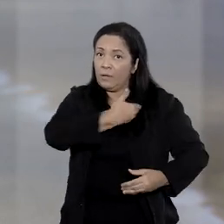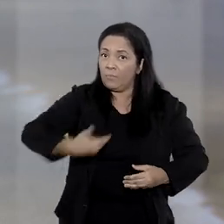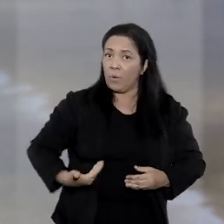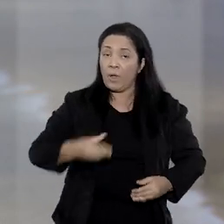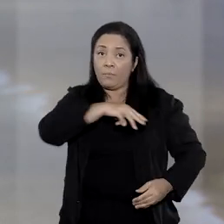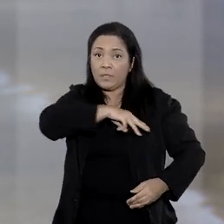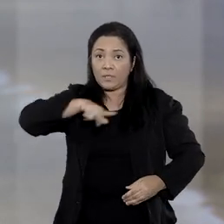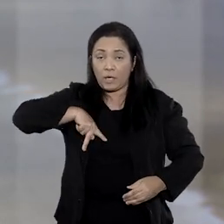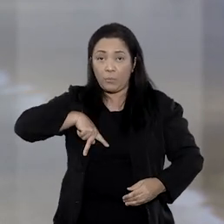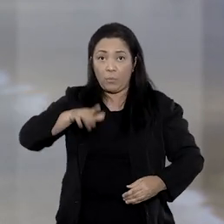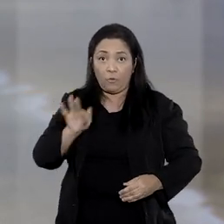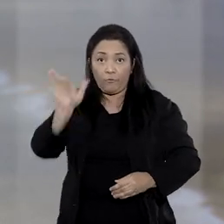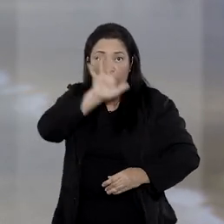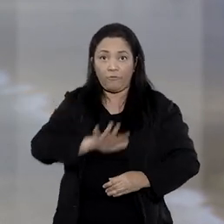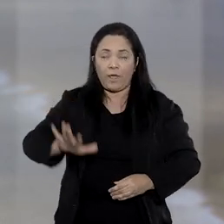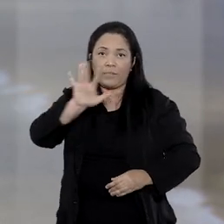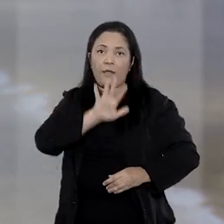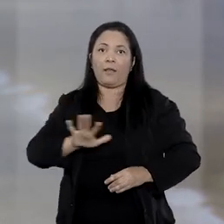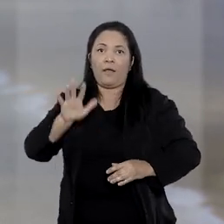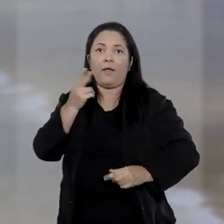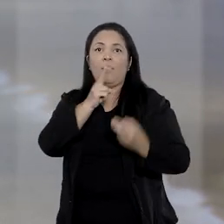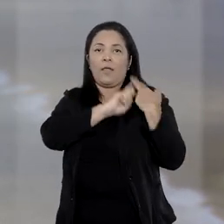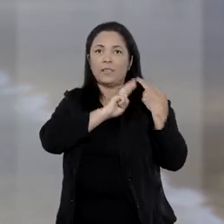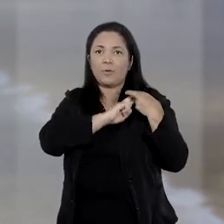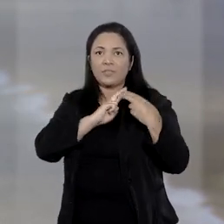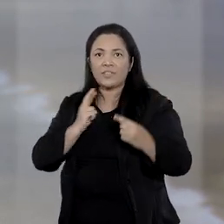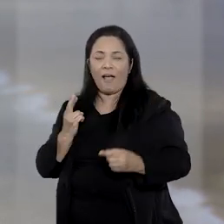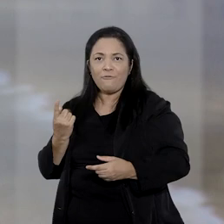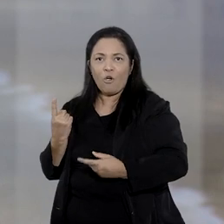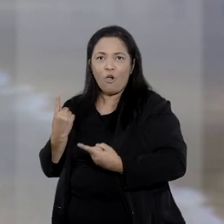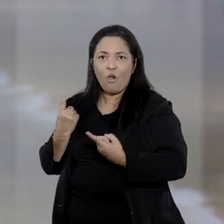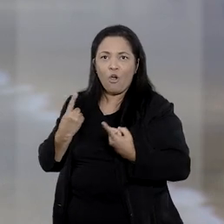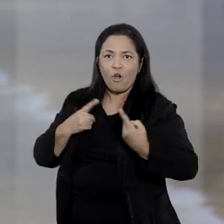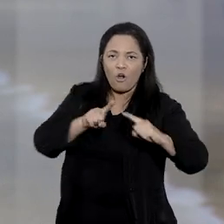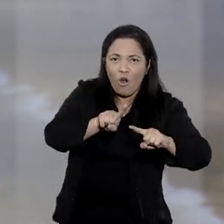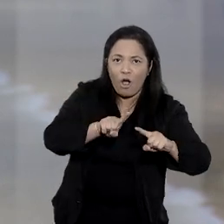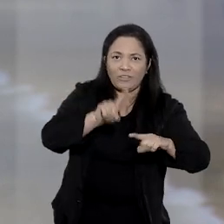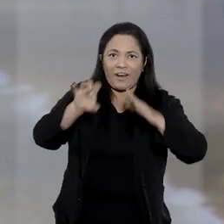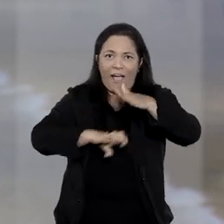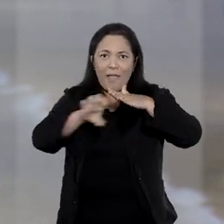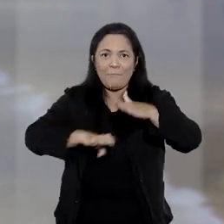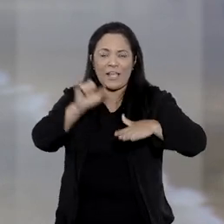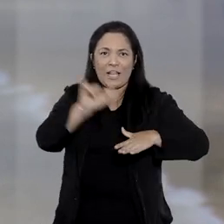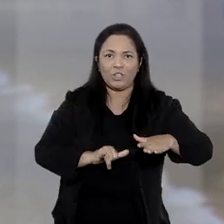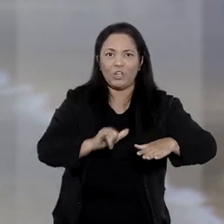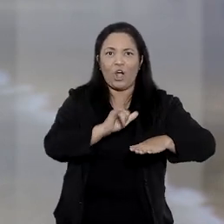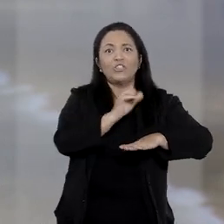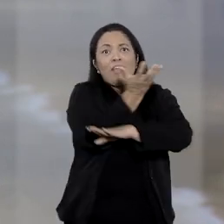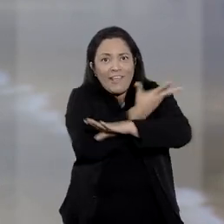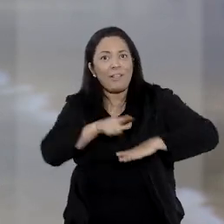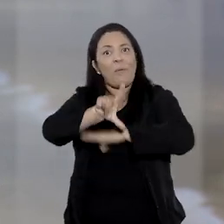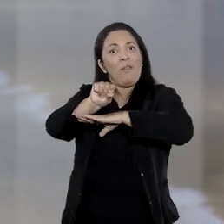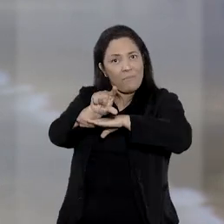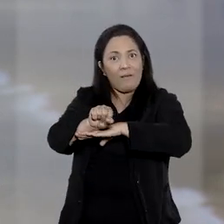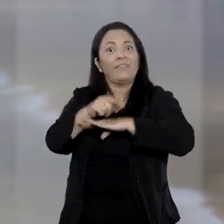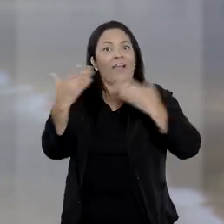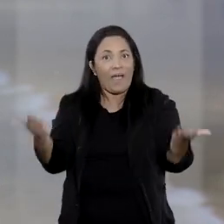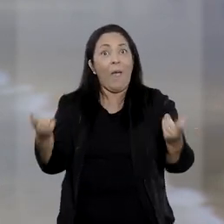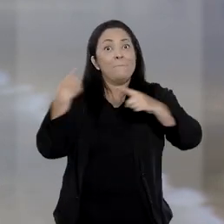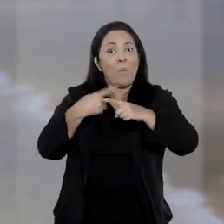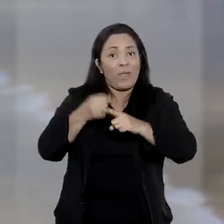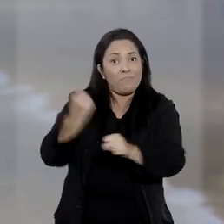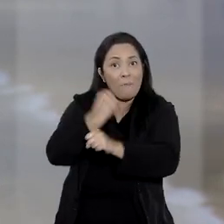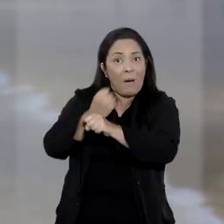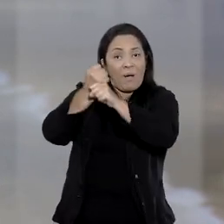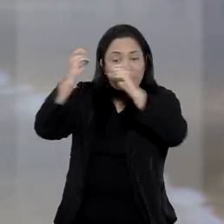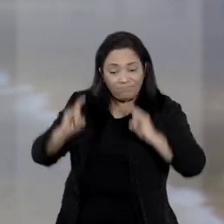movida pelo Ministério Público Federal contra a Eletronorte e o Ibama, sob a alegação de que as linhas teriam sido construídas sem